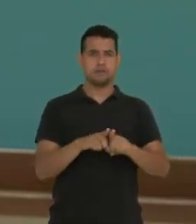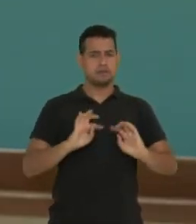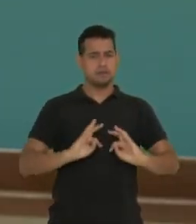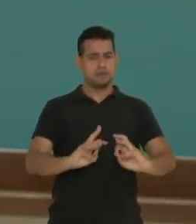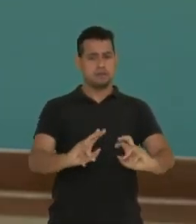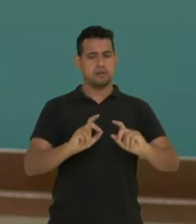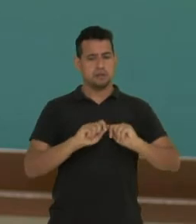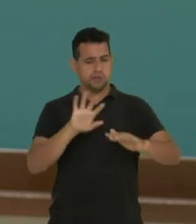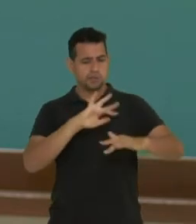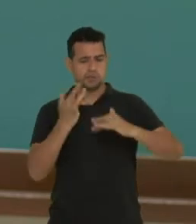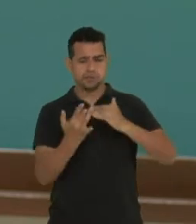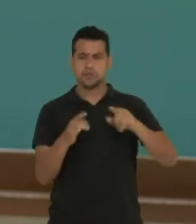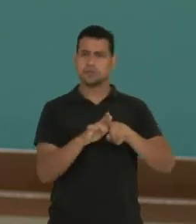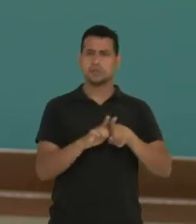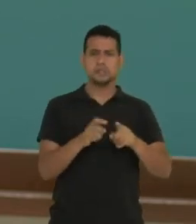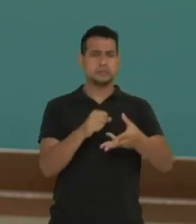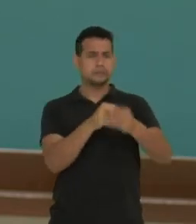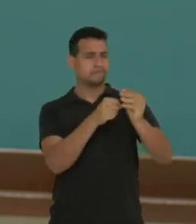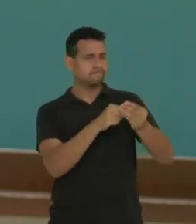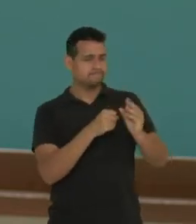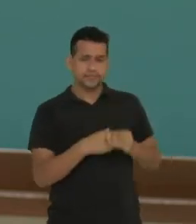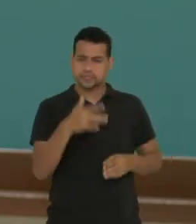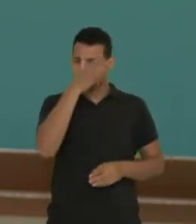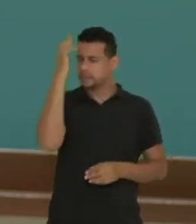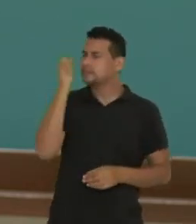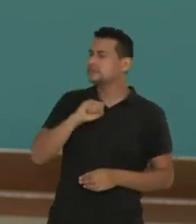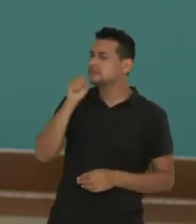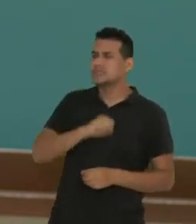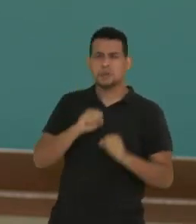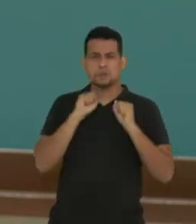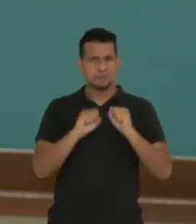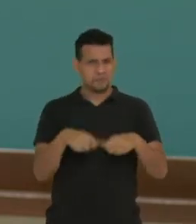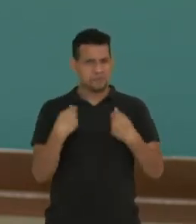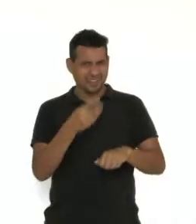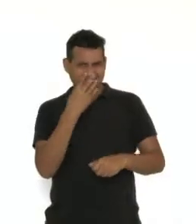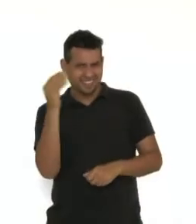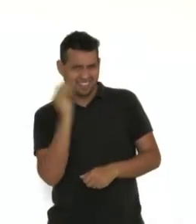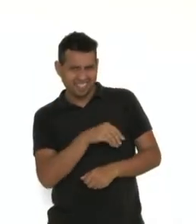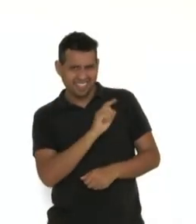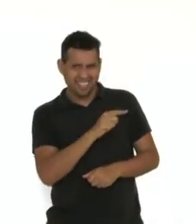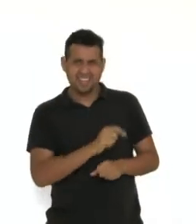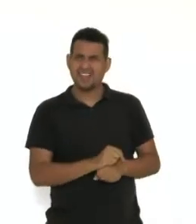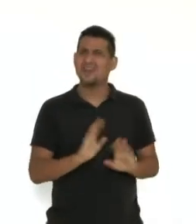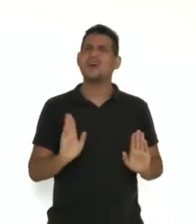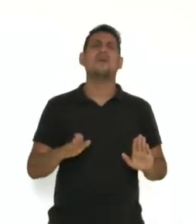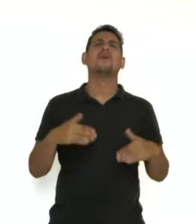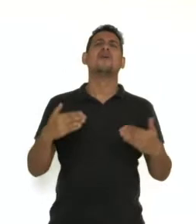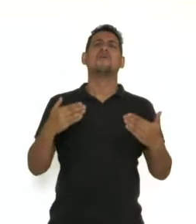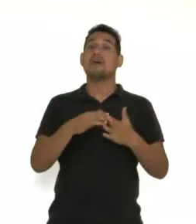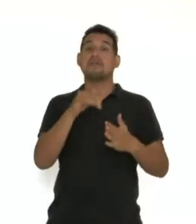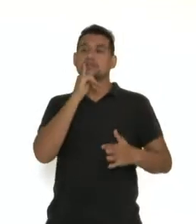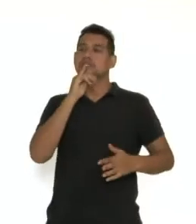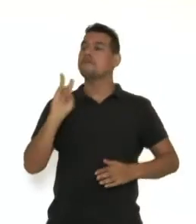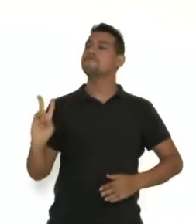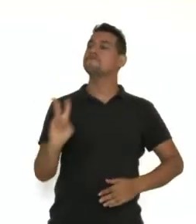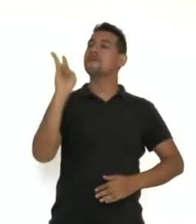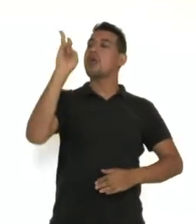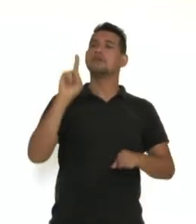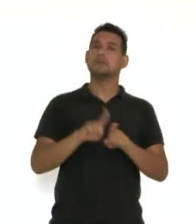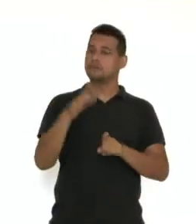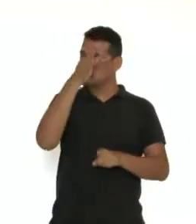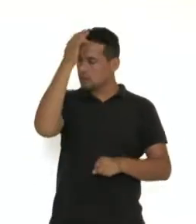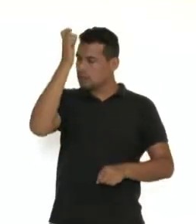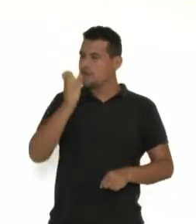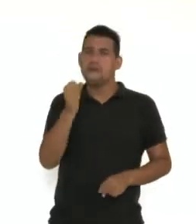sociais, os conhecimentos dos mais velhos podem ser descartados? Qual o valor dado aos anciãos nas variadas